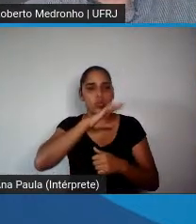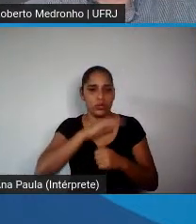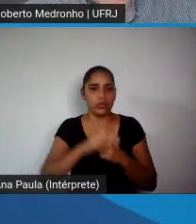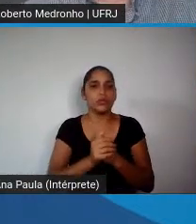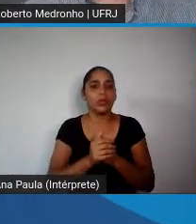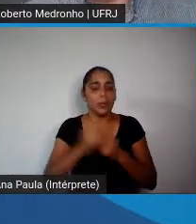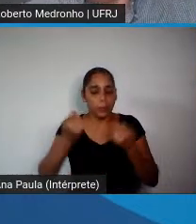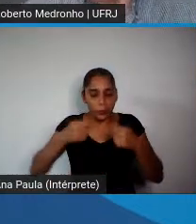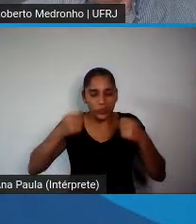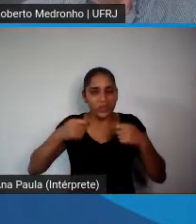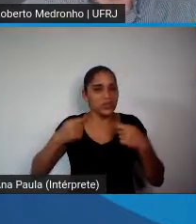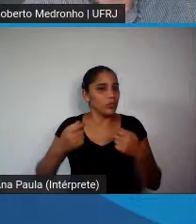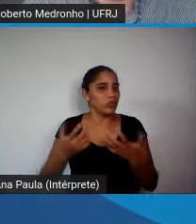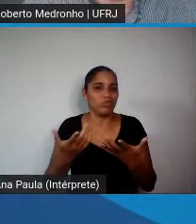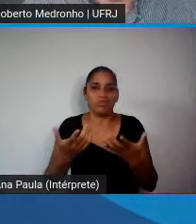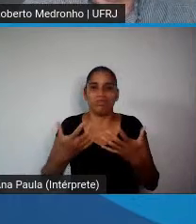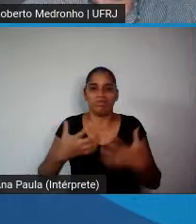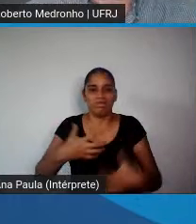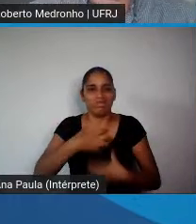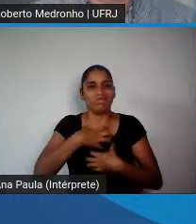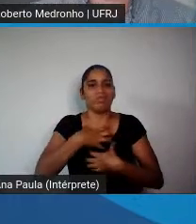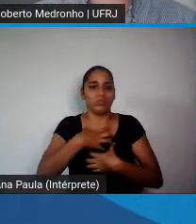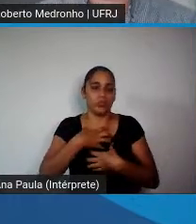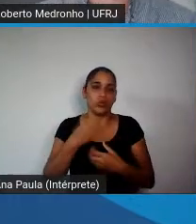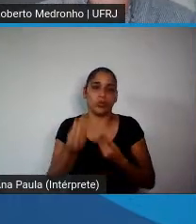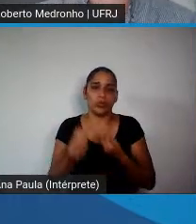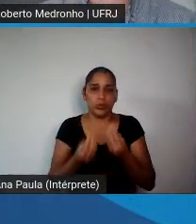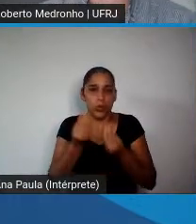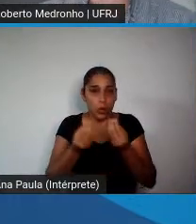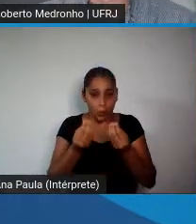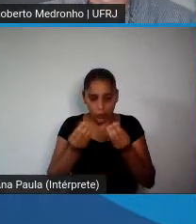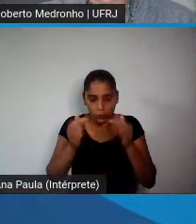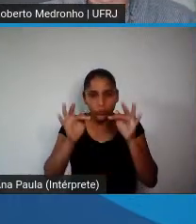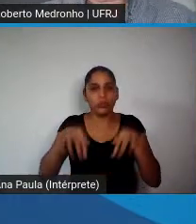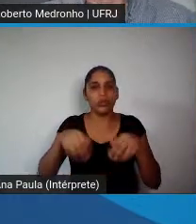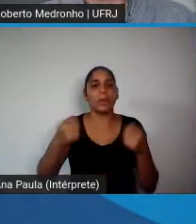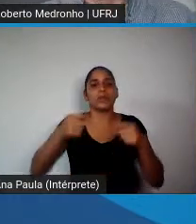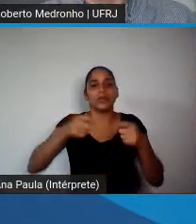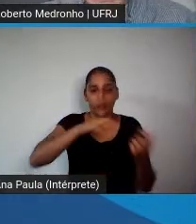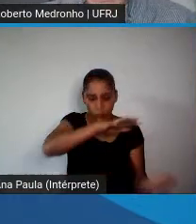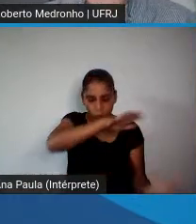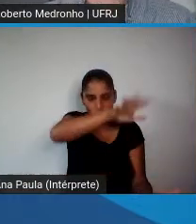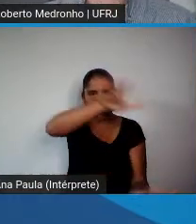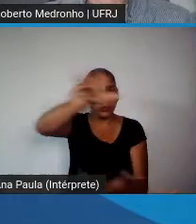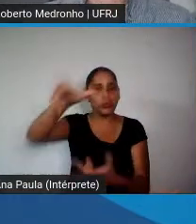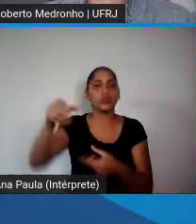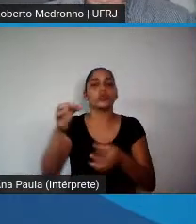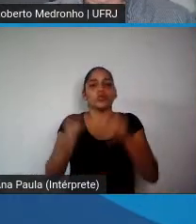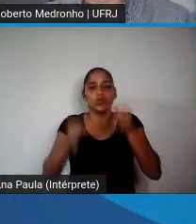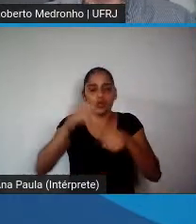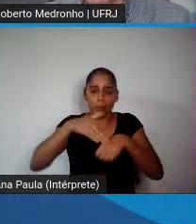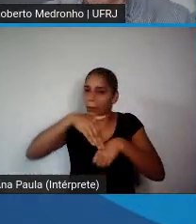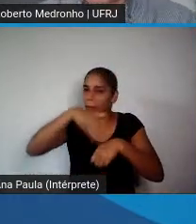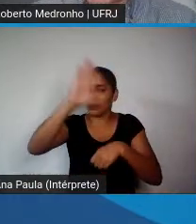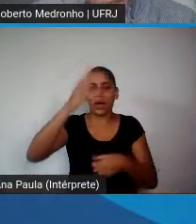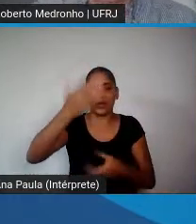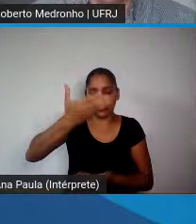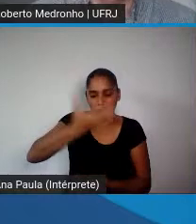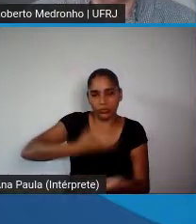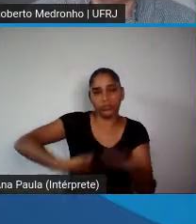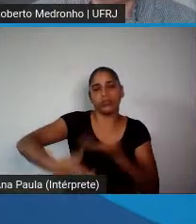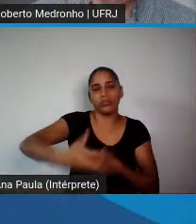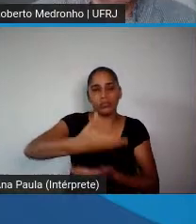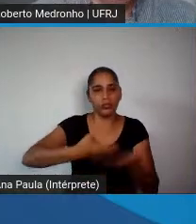indignarmos com a situação, porque, por fim, nós precisamos mesmo de um mundo mais justo, fraterno, solidário, saudável e